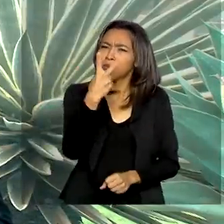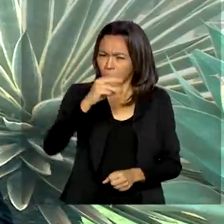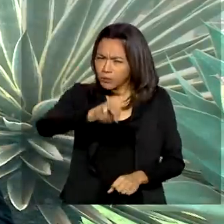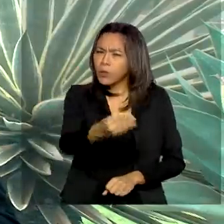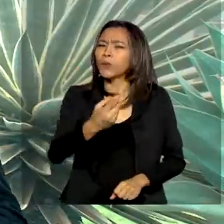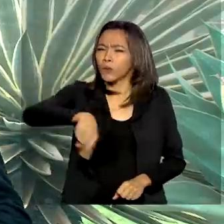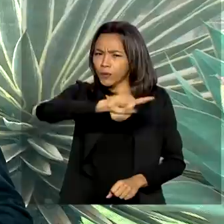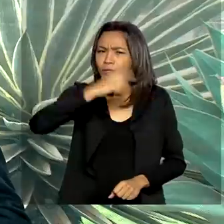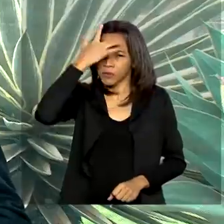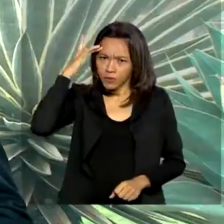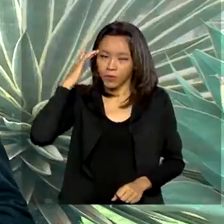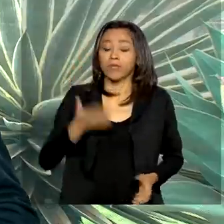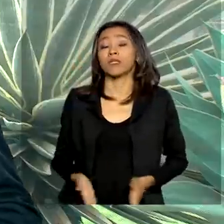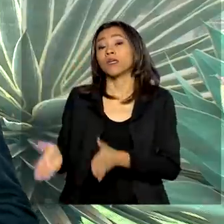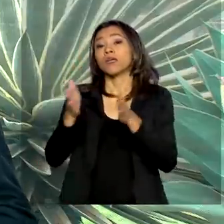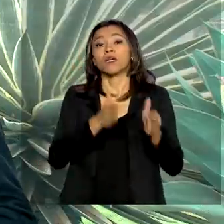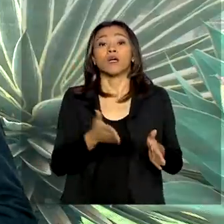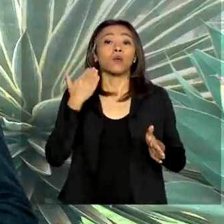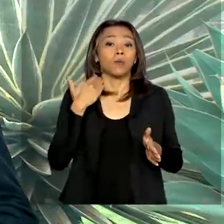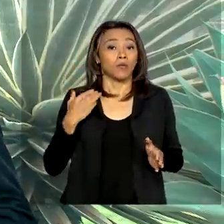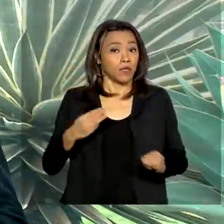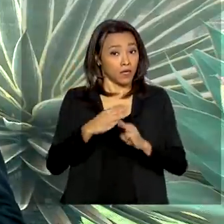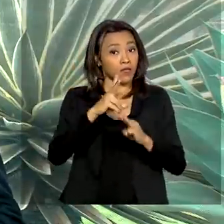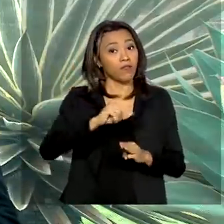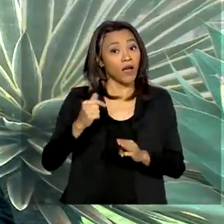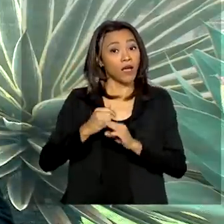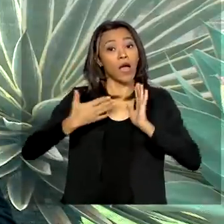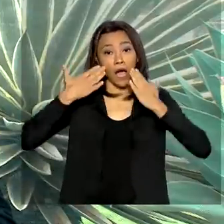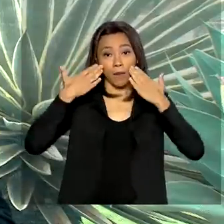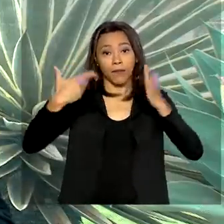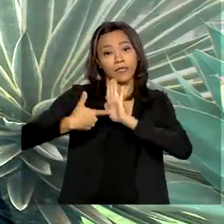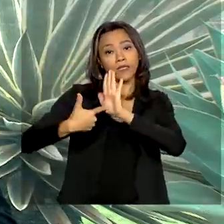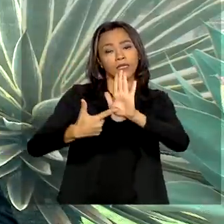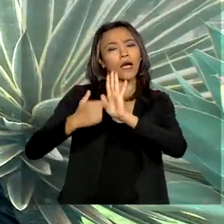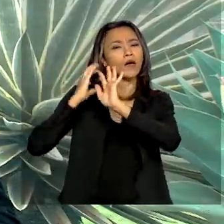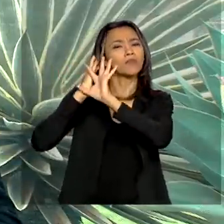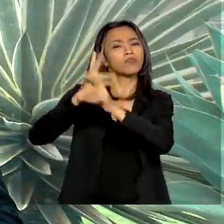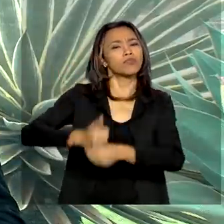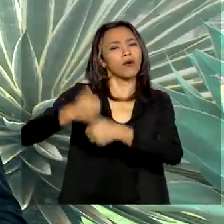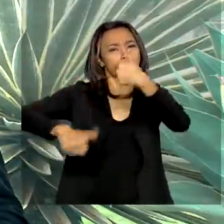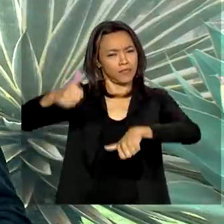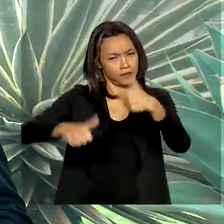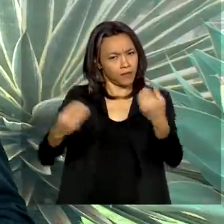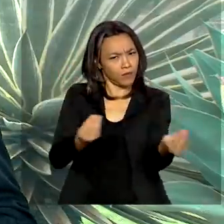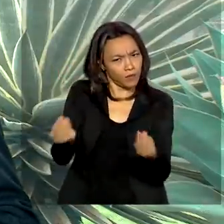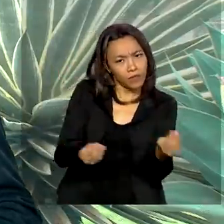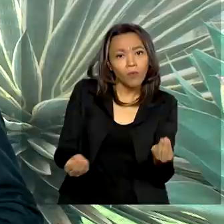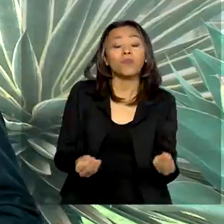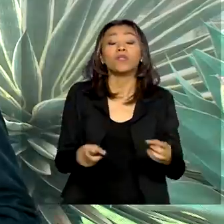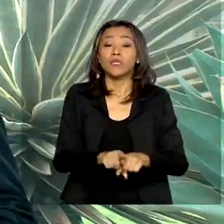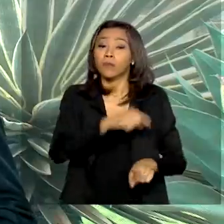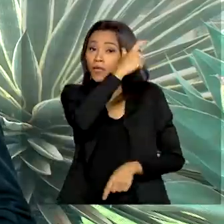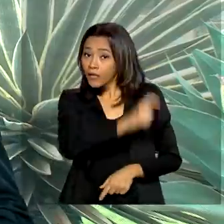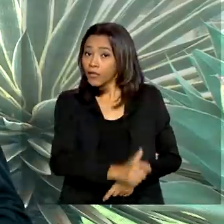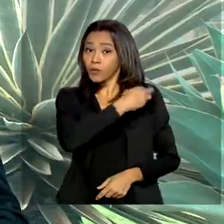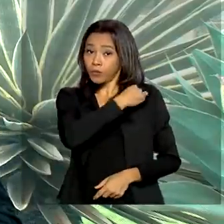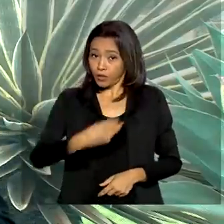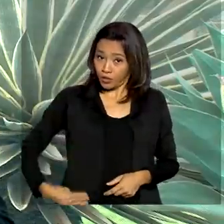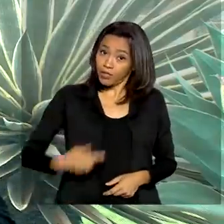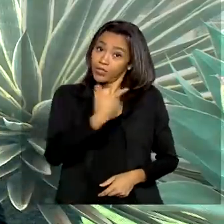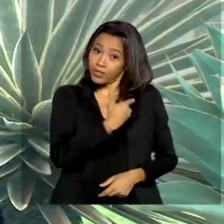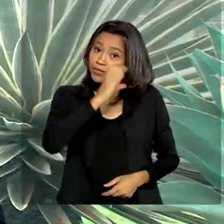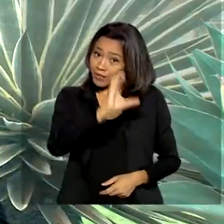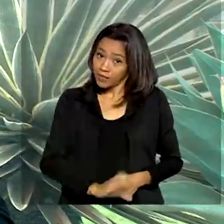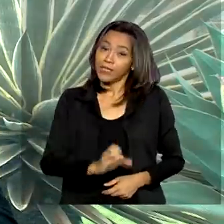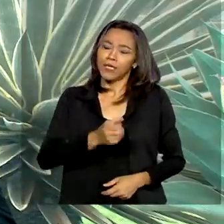Caixa Econômica Federal deve apresentar hoje um balanço do pagamento do auxílio emergencial. E o ministro da Cidadania, em entrevista exclusiva à TV